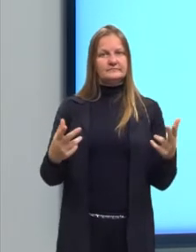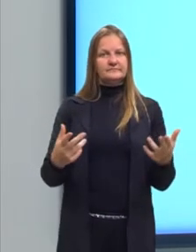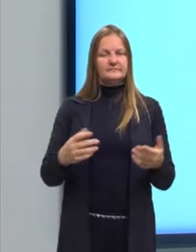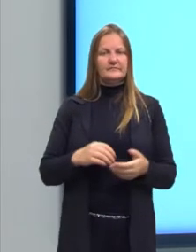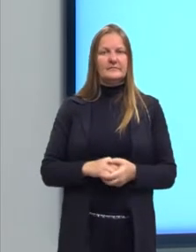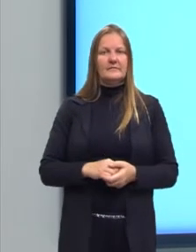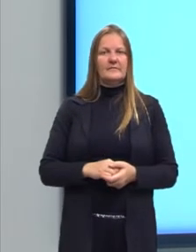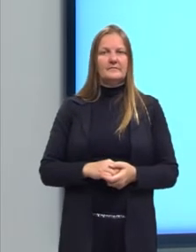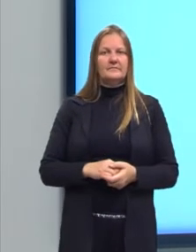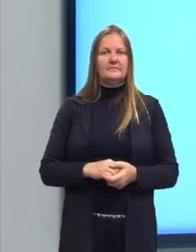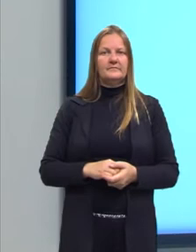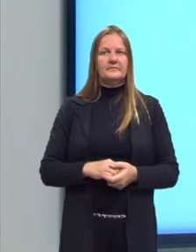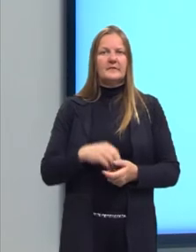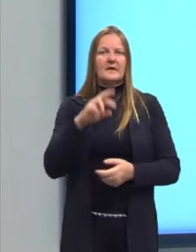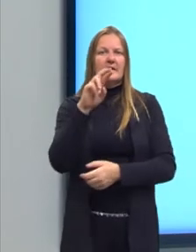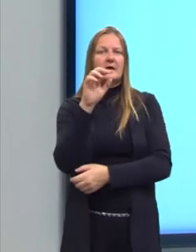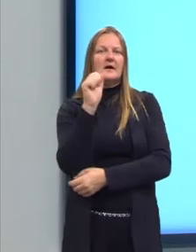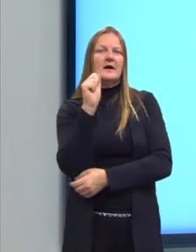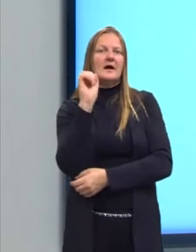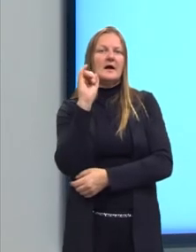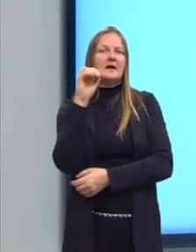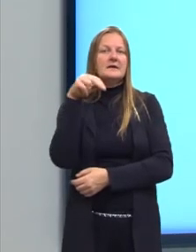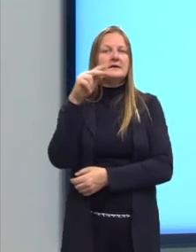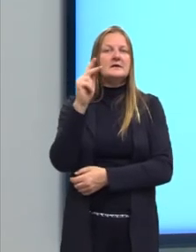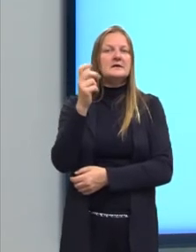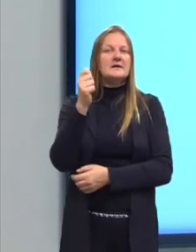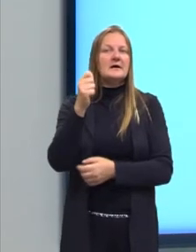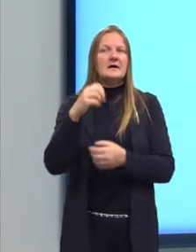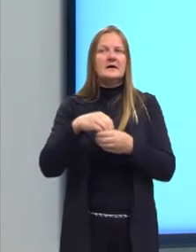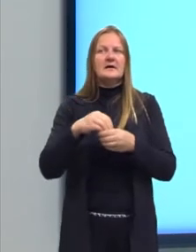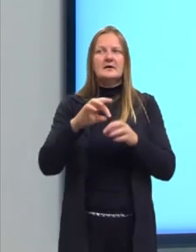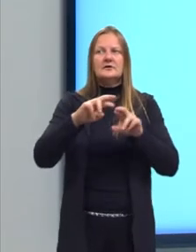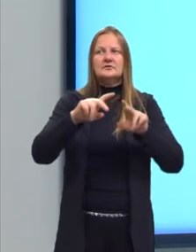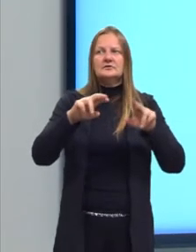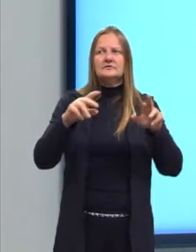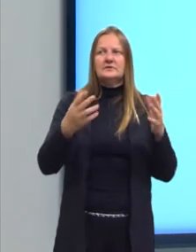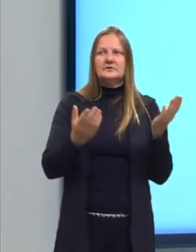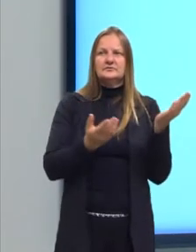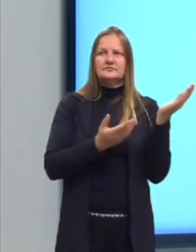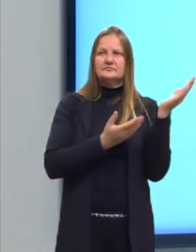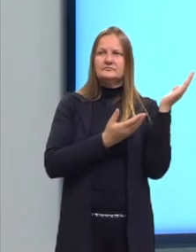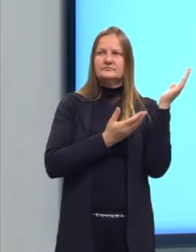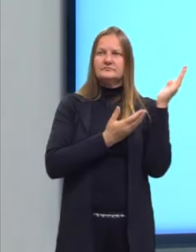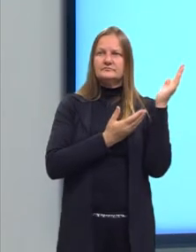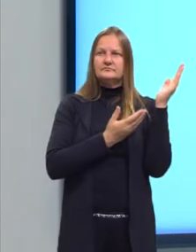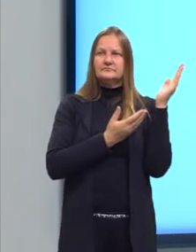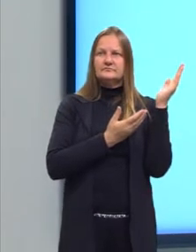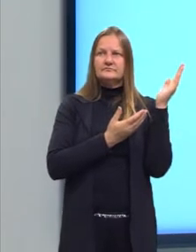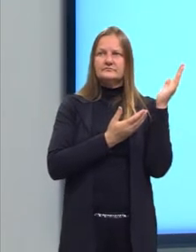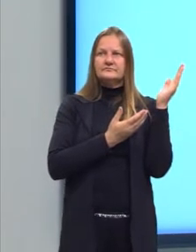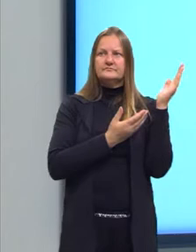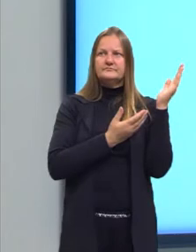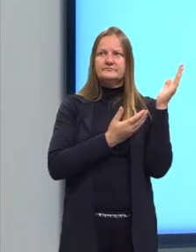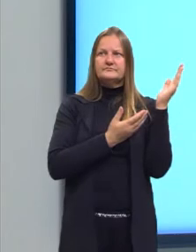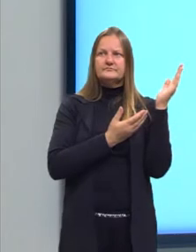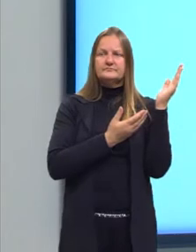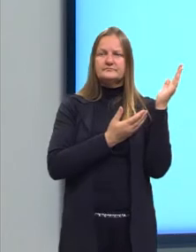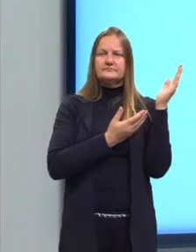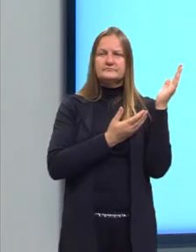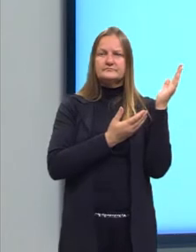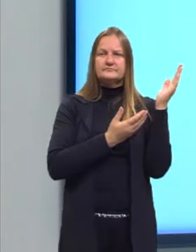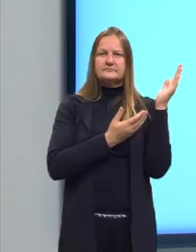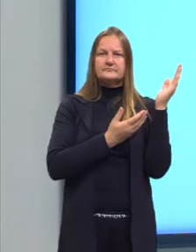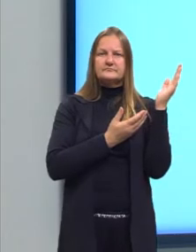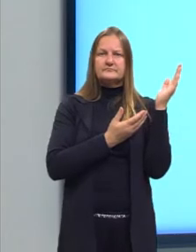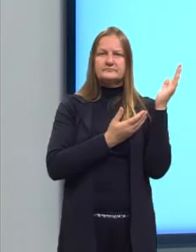A rainha vai ser de uma forma, soldado vai ser de outra, mágico. Certo? Então, essa é a diferença, então, da sociedade e da colônia.